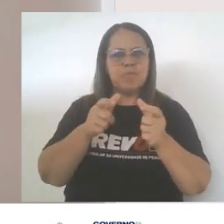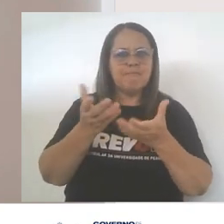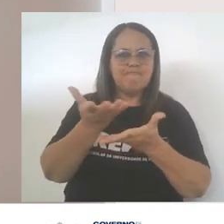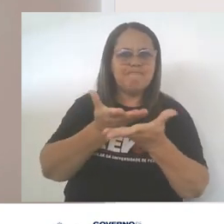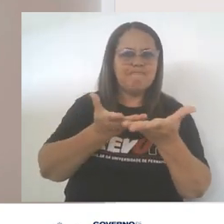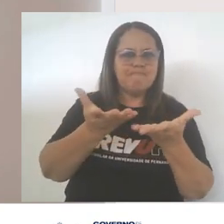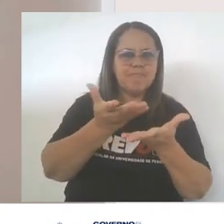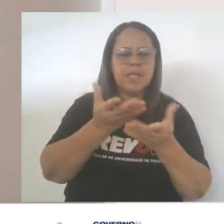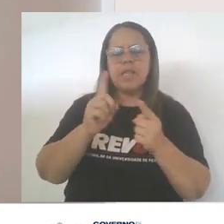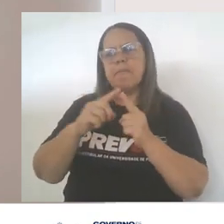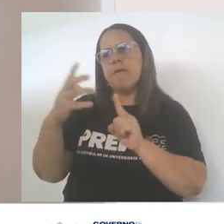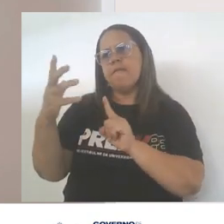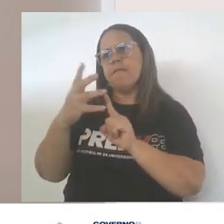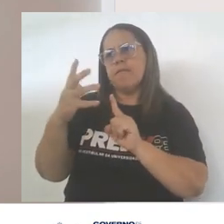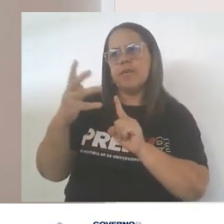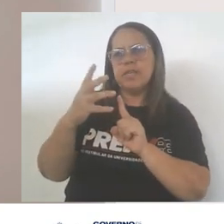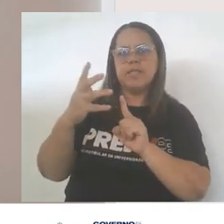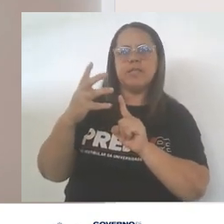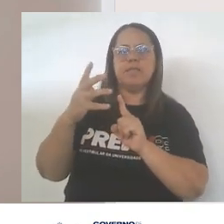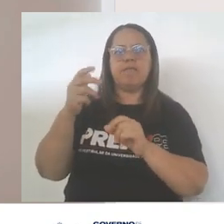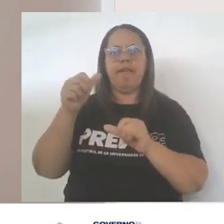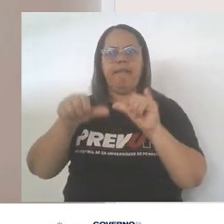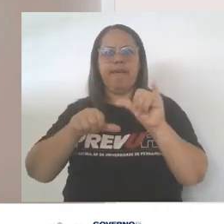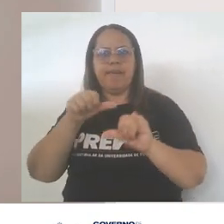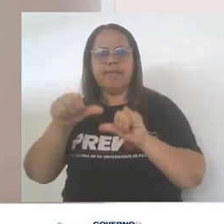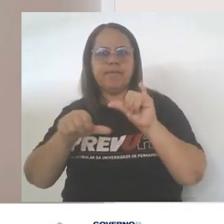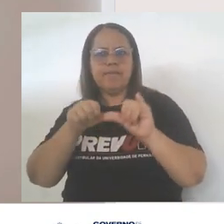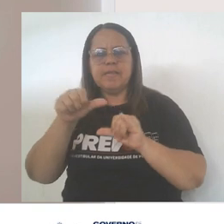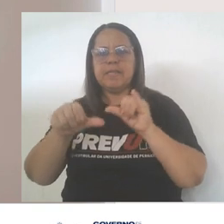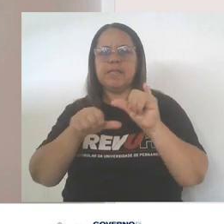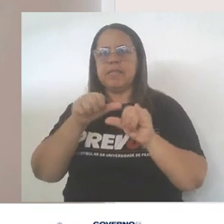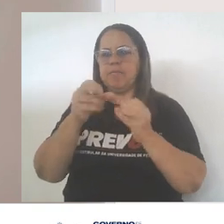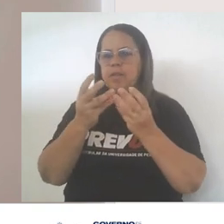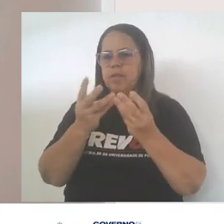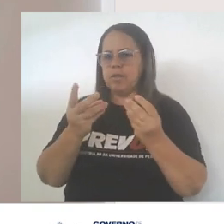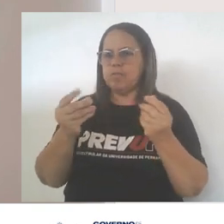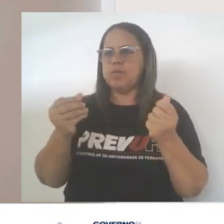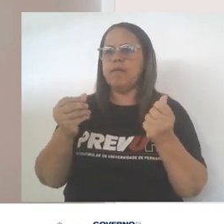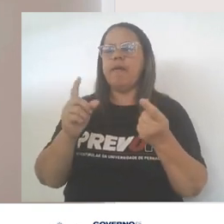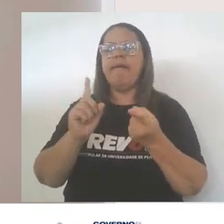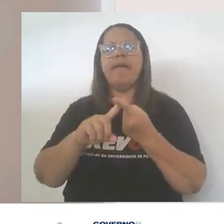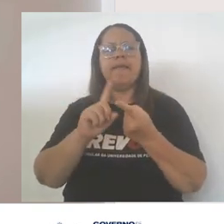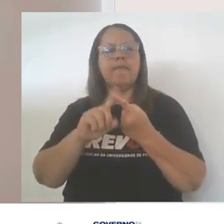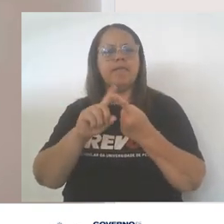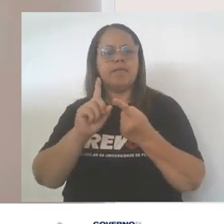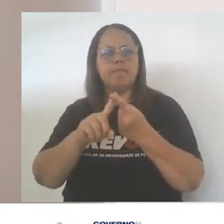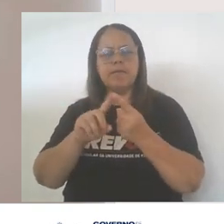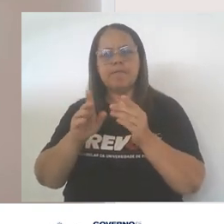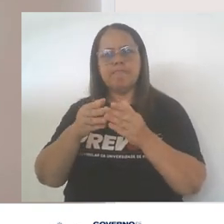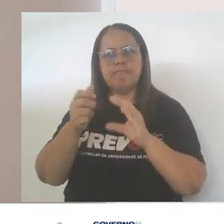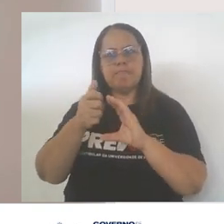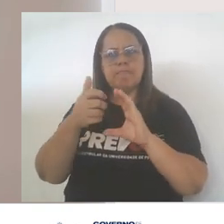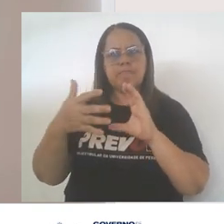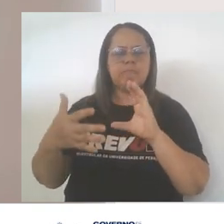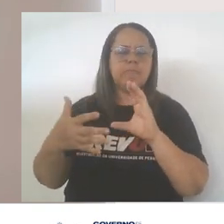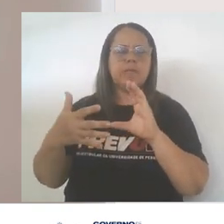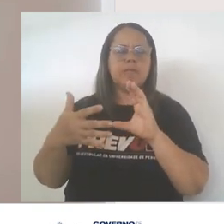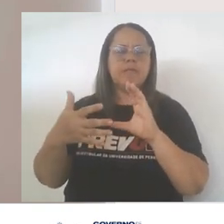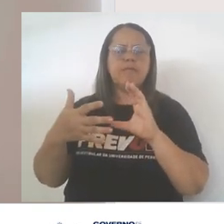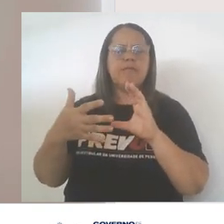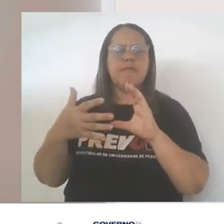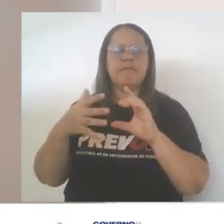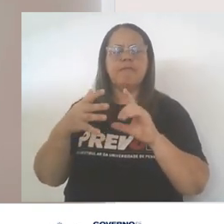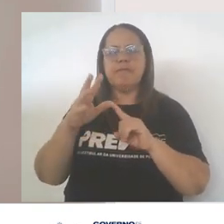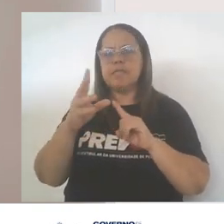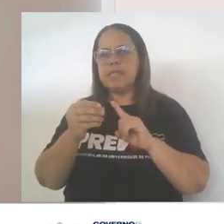influencia diretamente a reatividade química das substâncias e afeta propriedades físicas importantes como